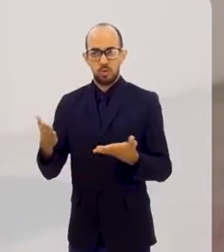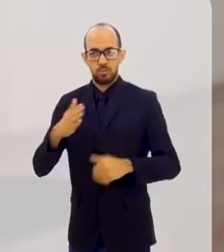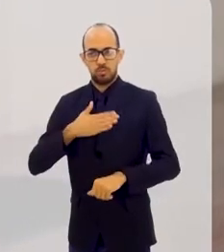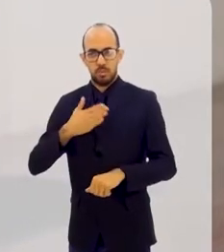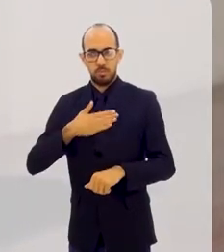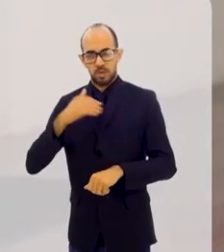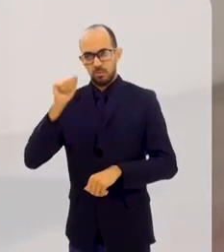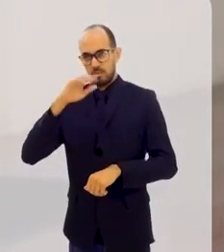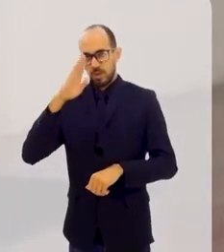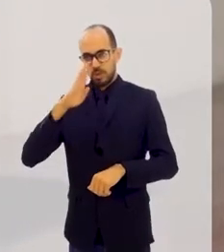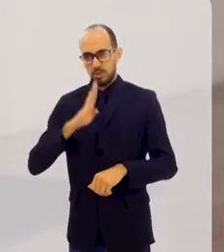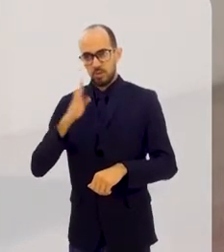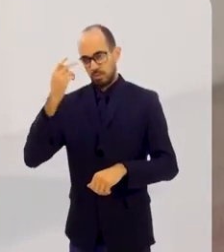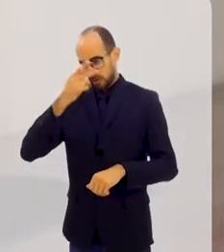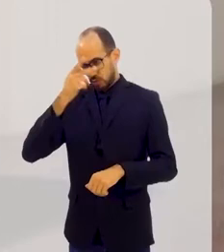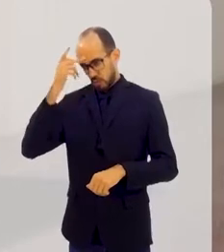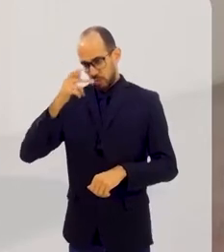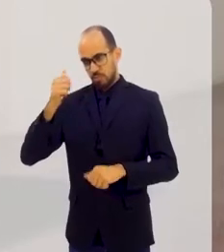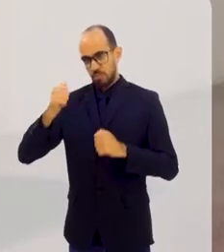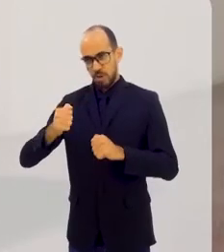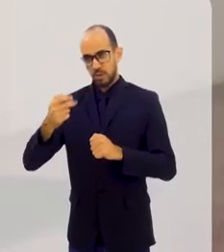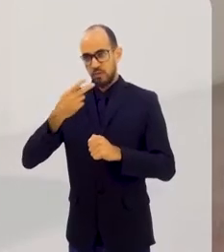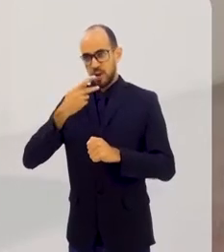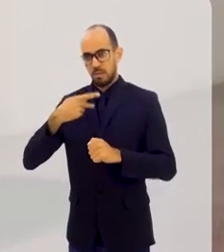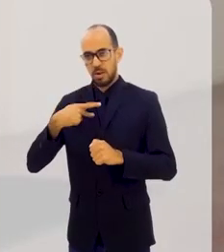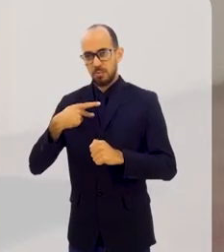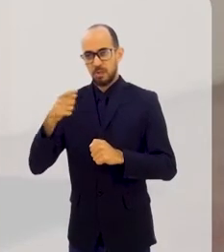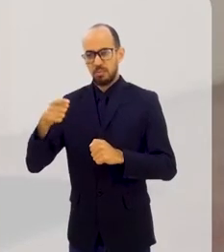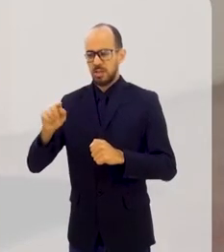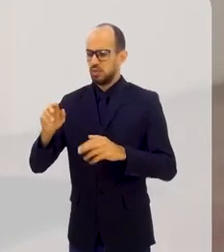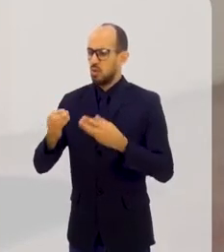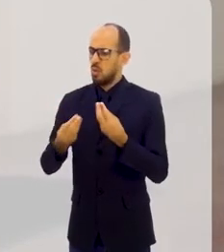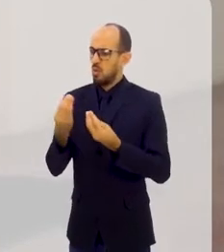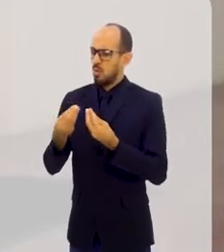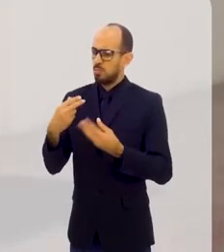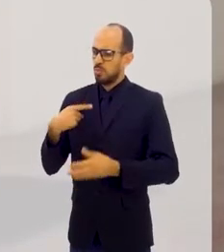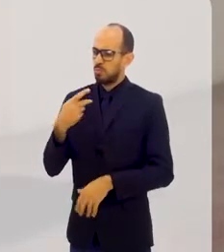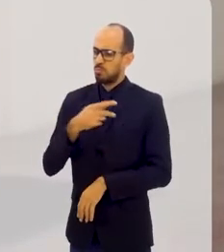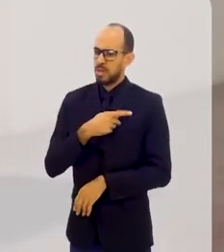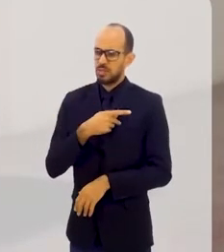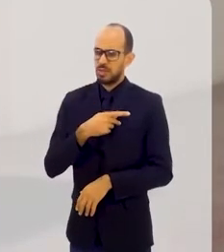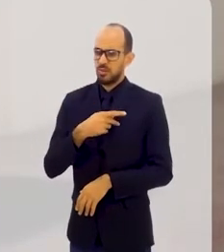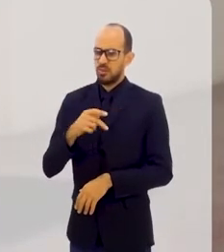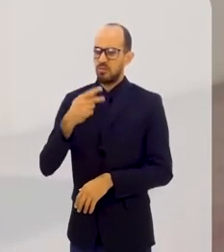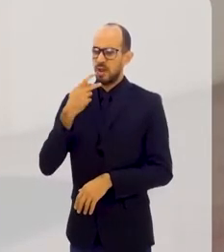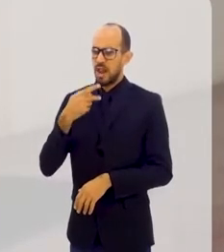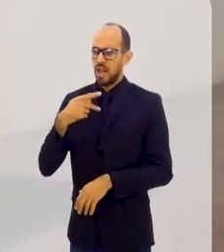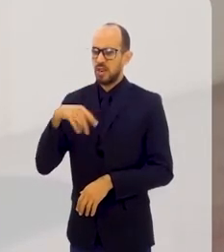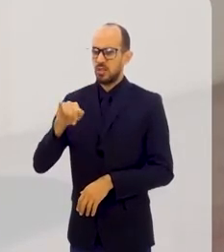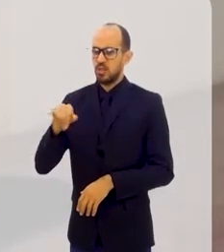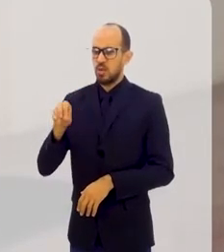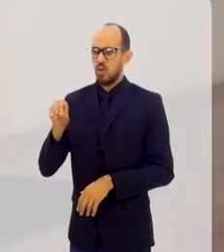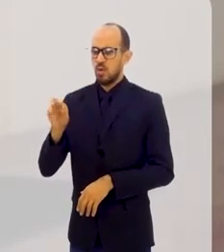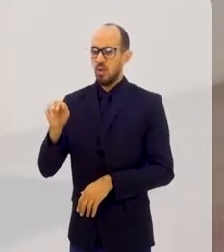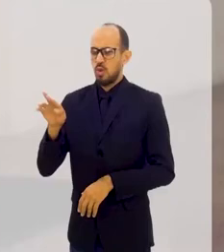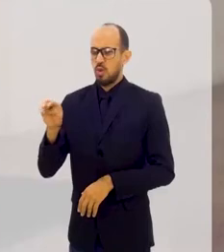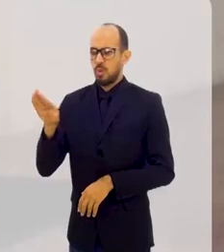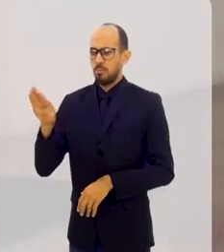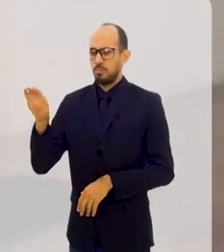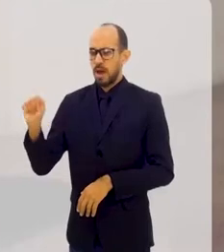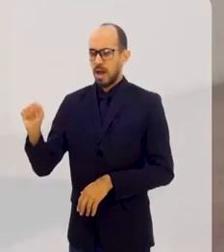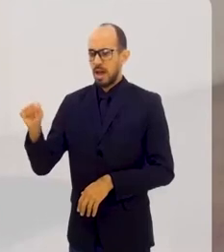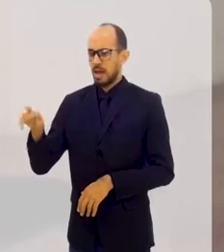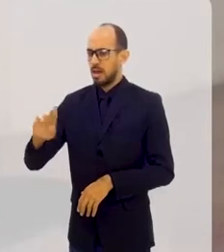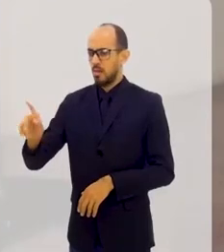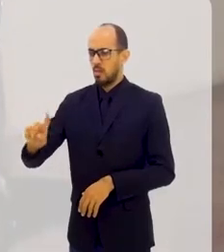hoje, para mim, no Brasil, pessoas podem até falar que há um negro pastor, nigireno, Yorubá, e falar Yorubá.